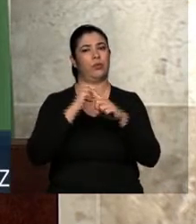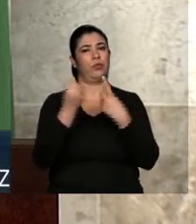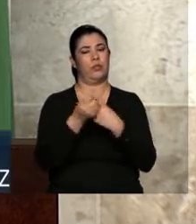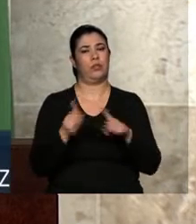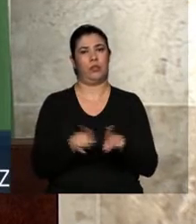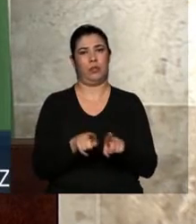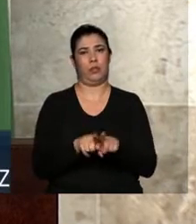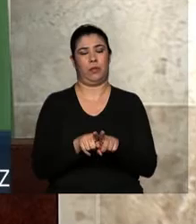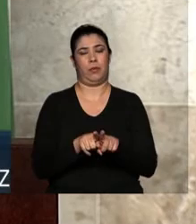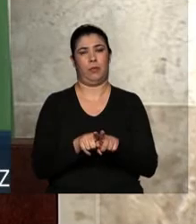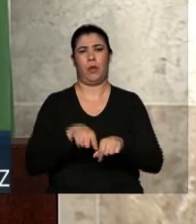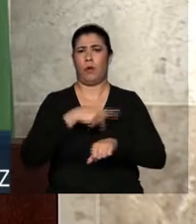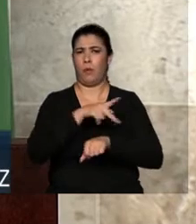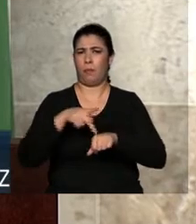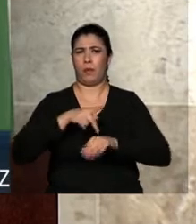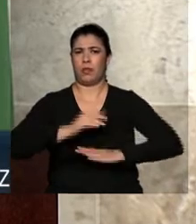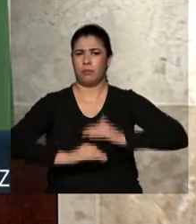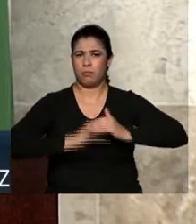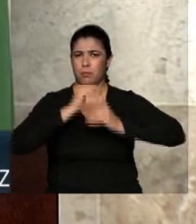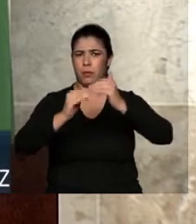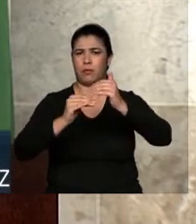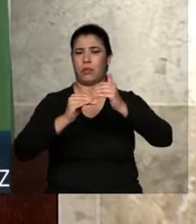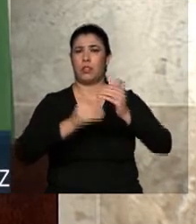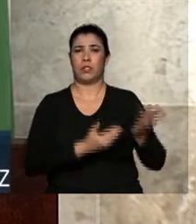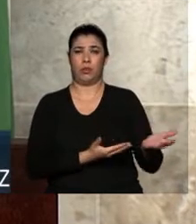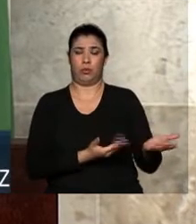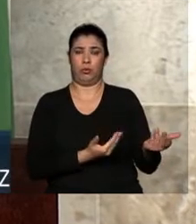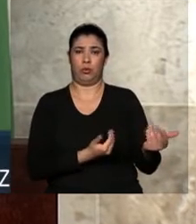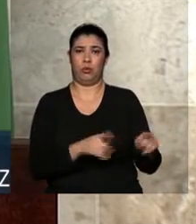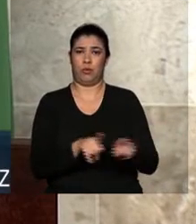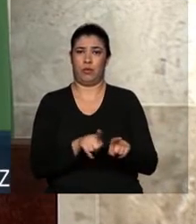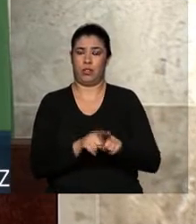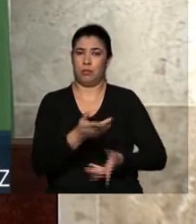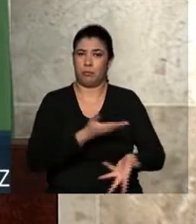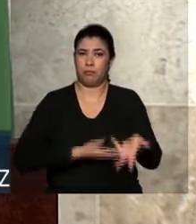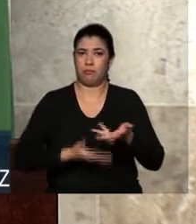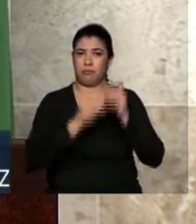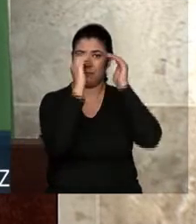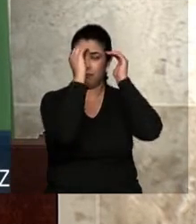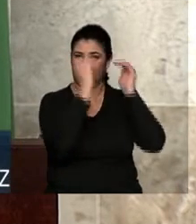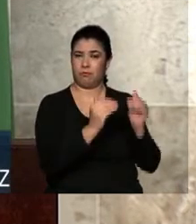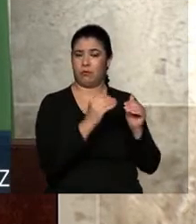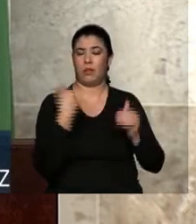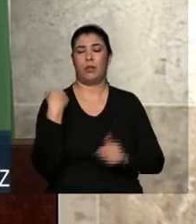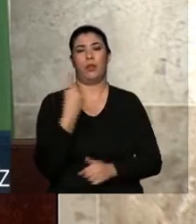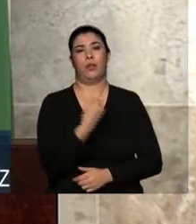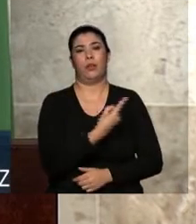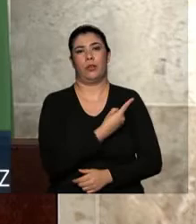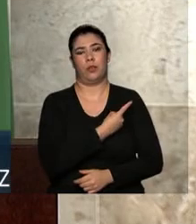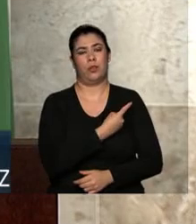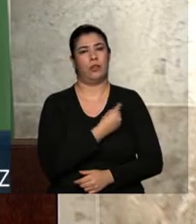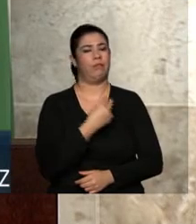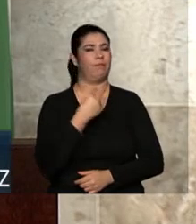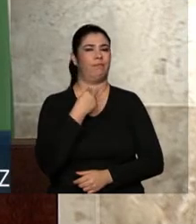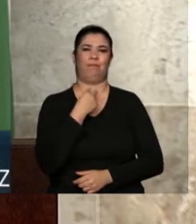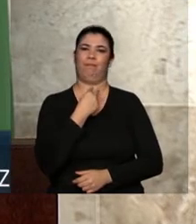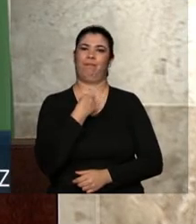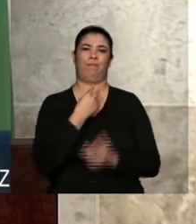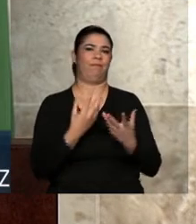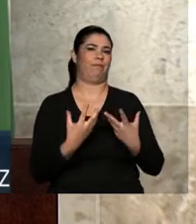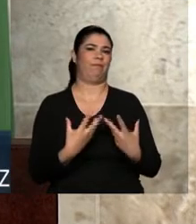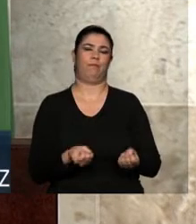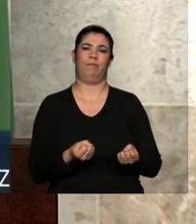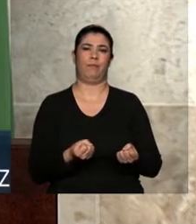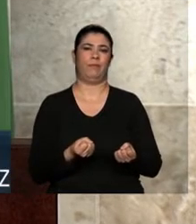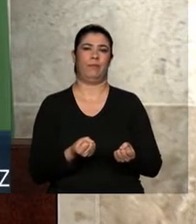um país avança quando seus jovens são atendidos. Nós não podemos aceitar